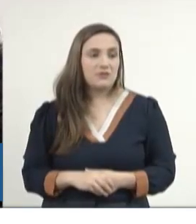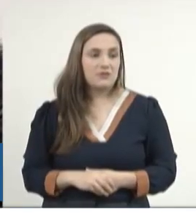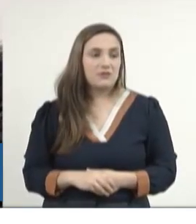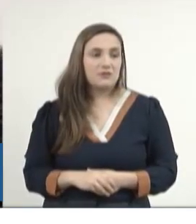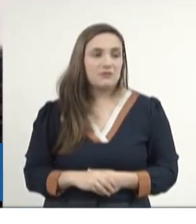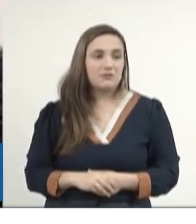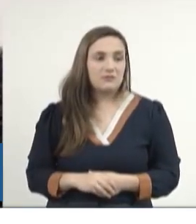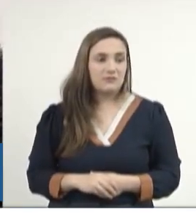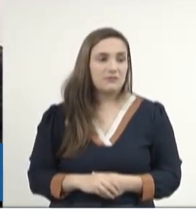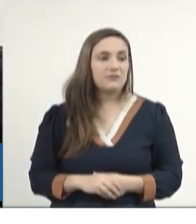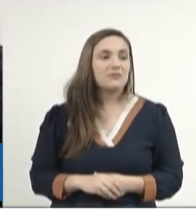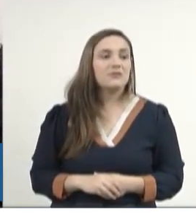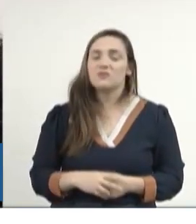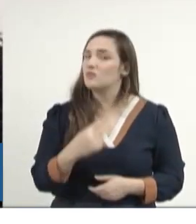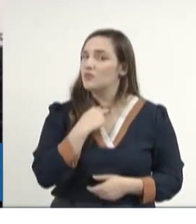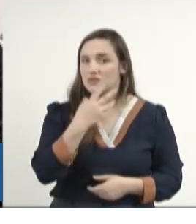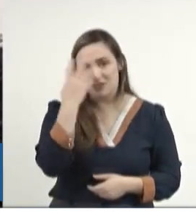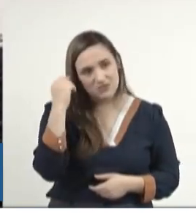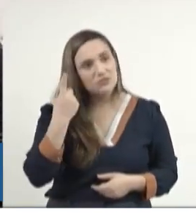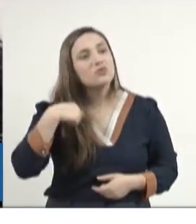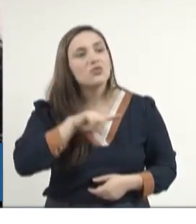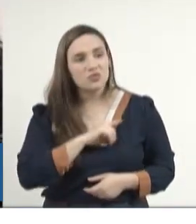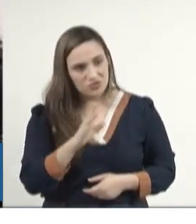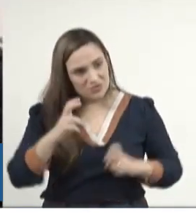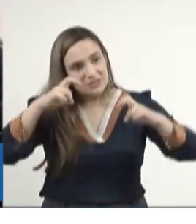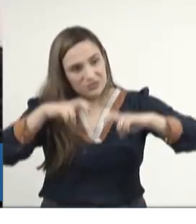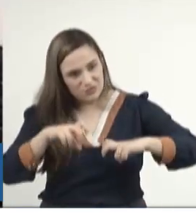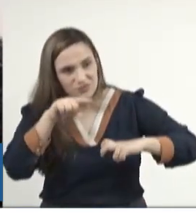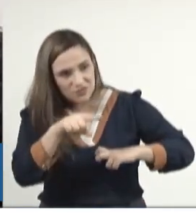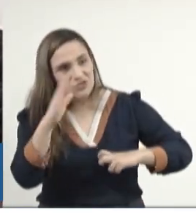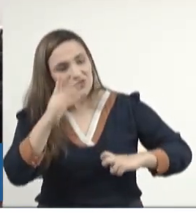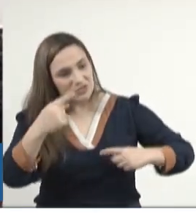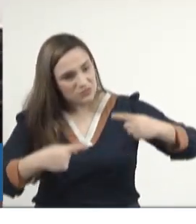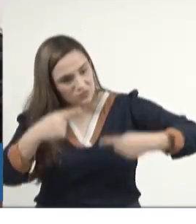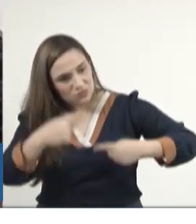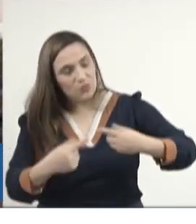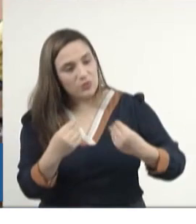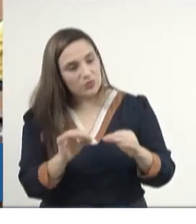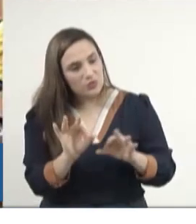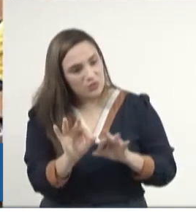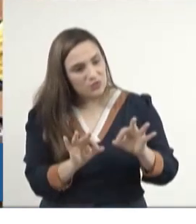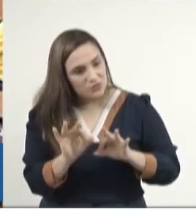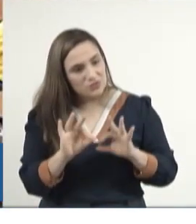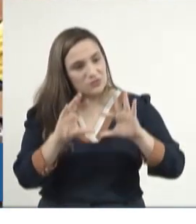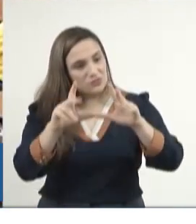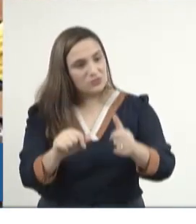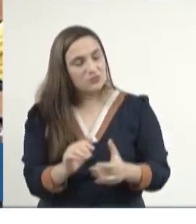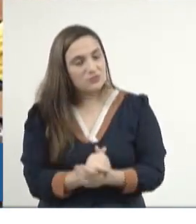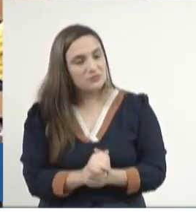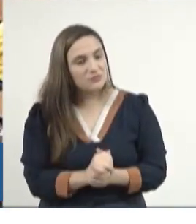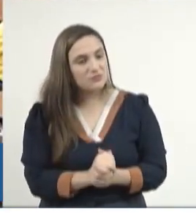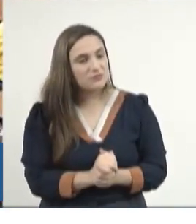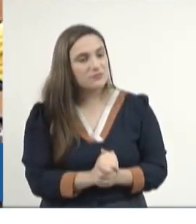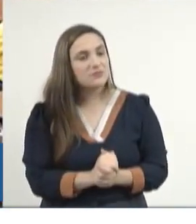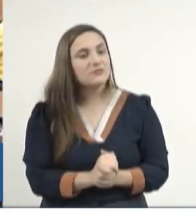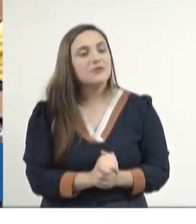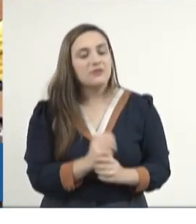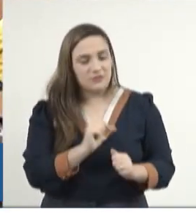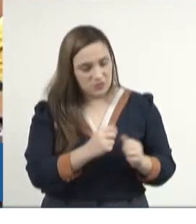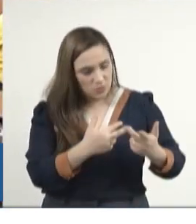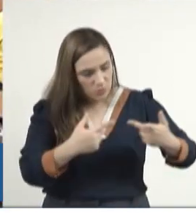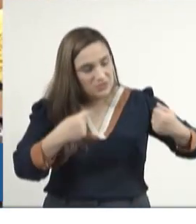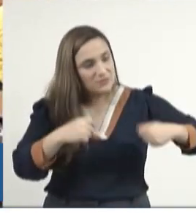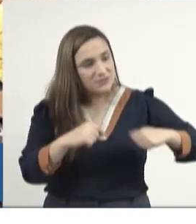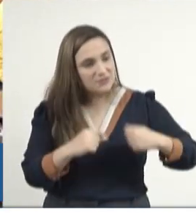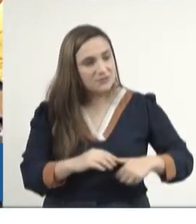pode esquecer. Nós sentamos contigo, discutimos muito, organizamos tudo, fizemos tudo o que foi preciso,